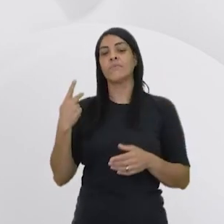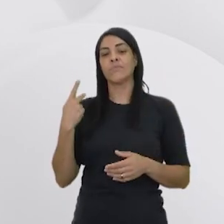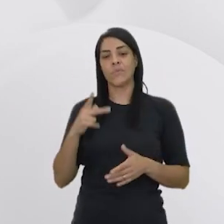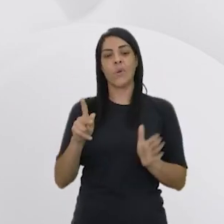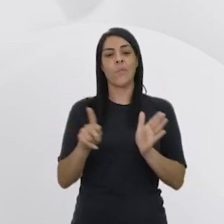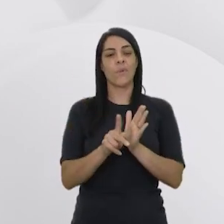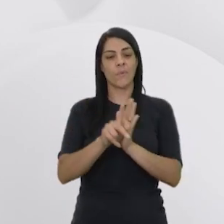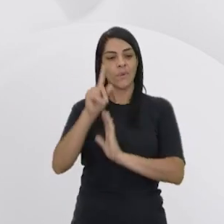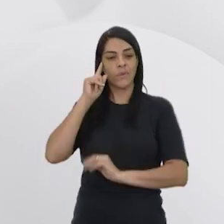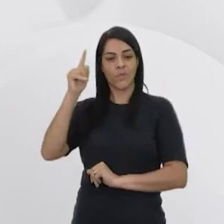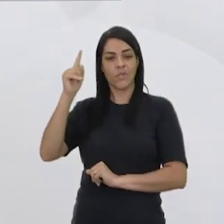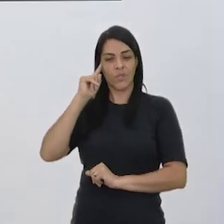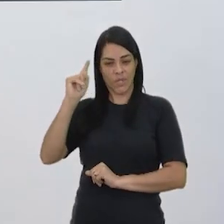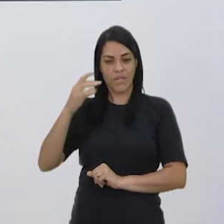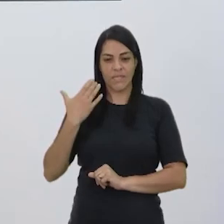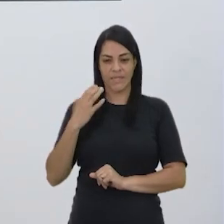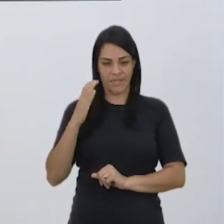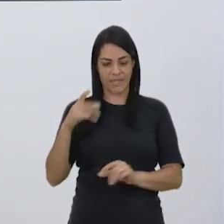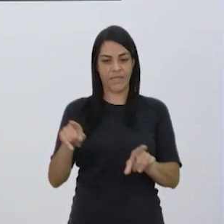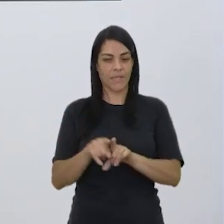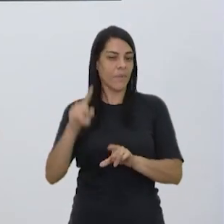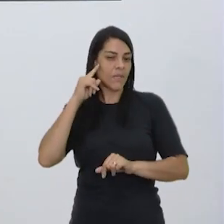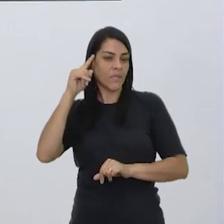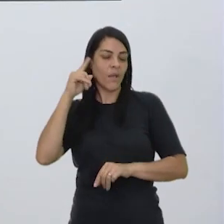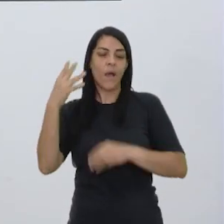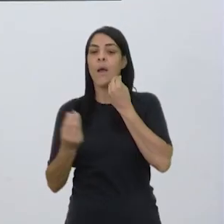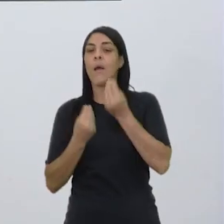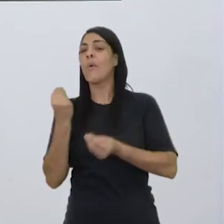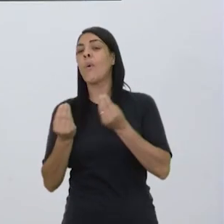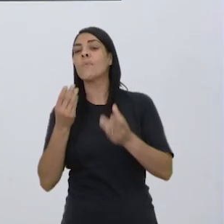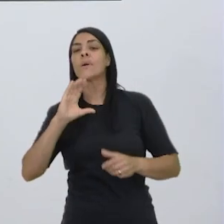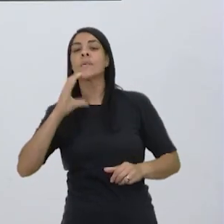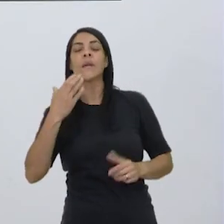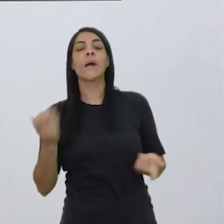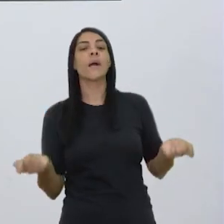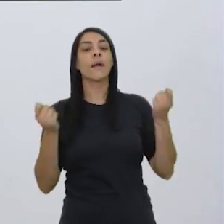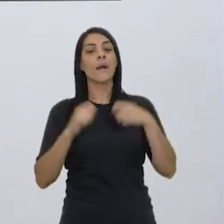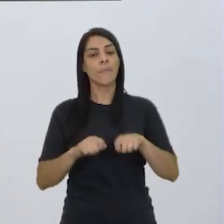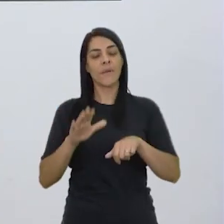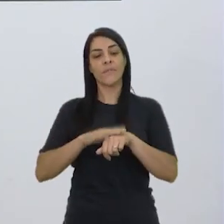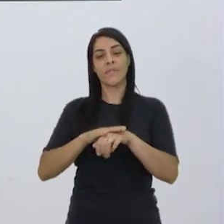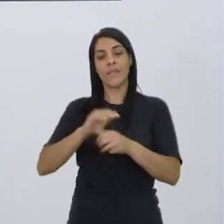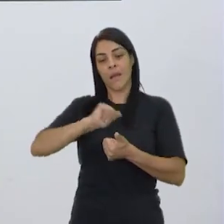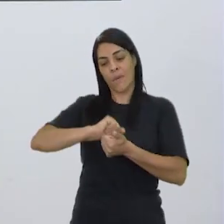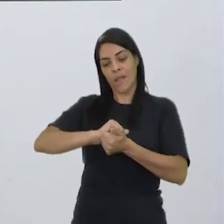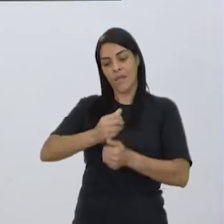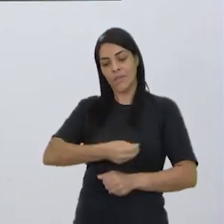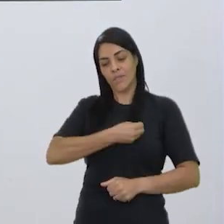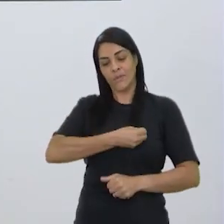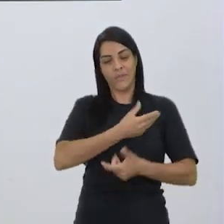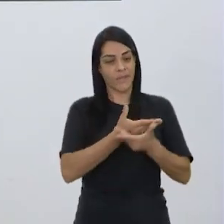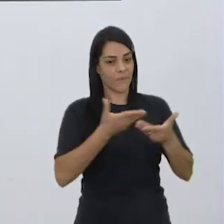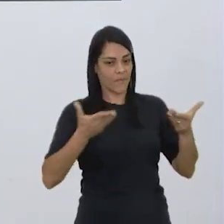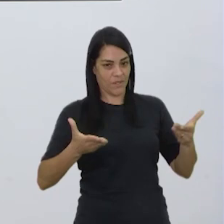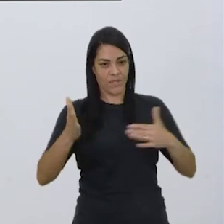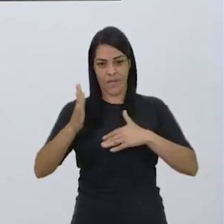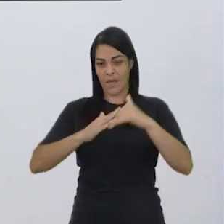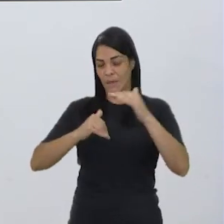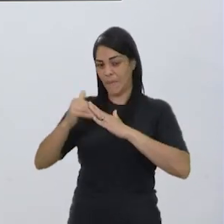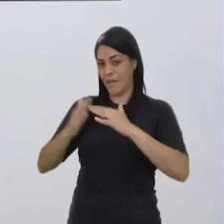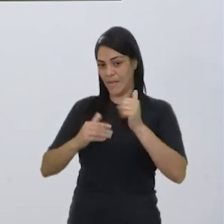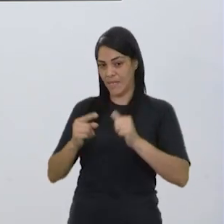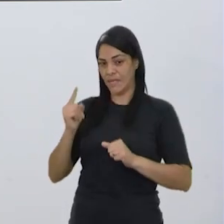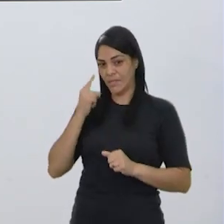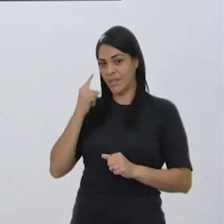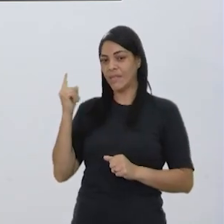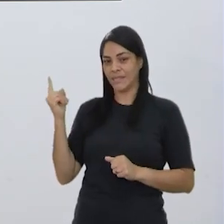Então, agora, ciência e dia a dia, como que a ciência pode promover a qualidade de vida para a gente. A habilidade que está aqui